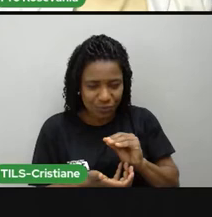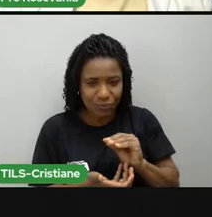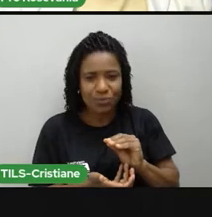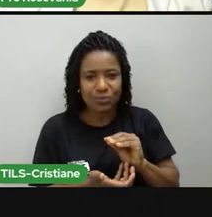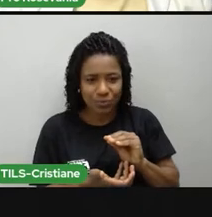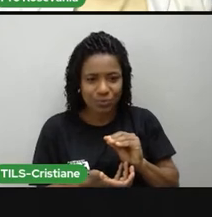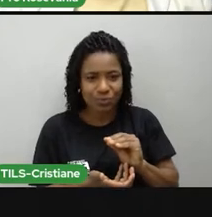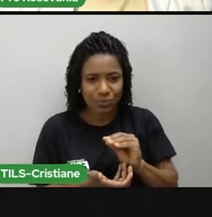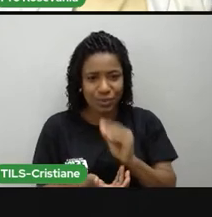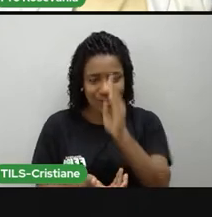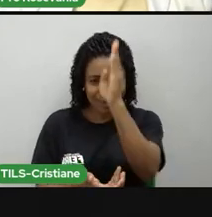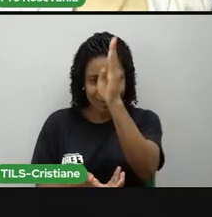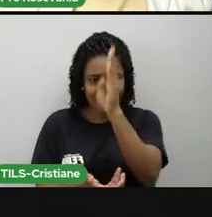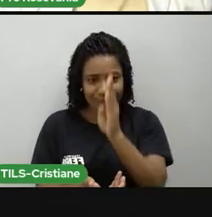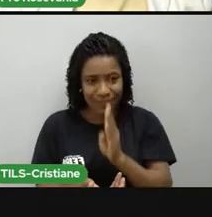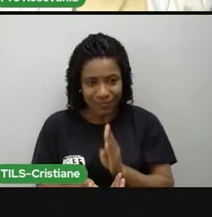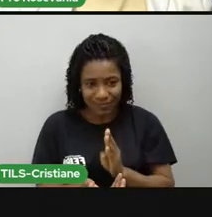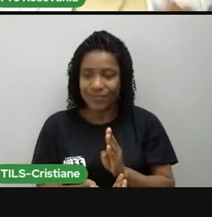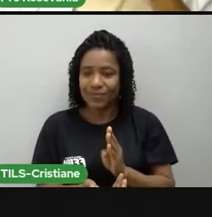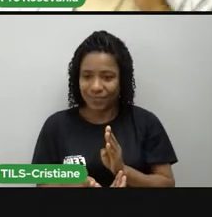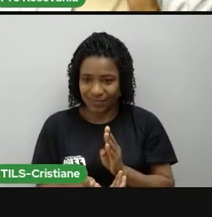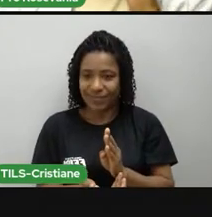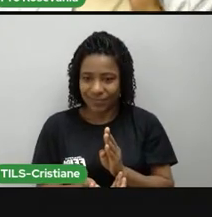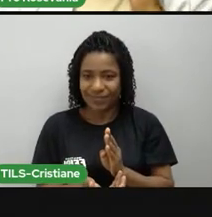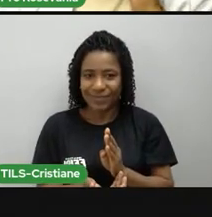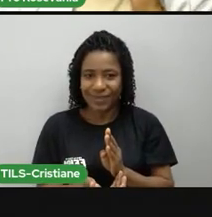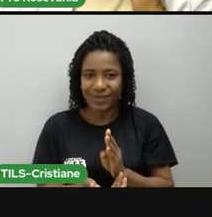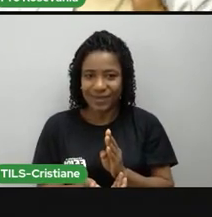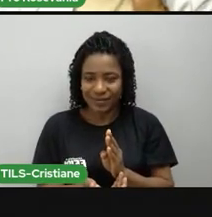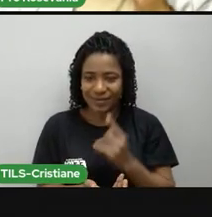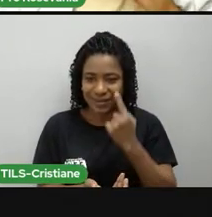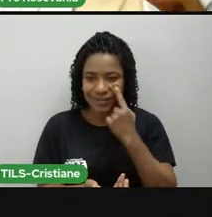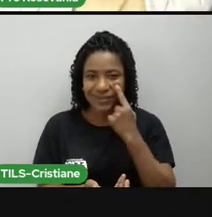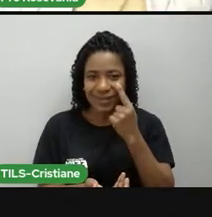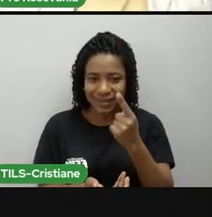Igualmente os dois hemisférios. Então,